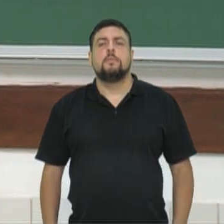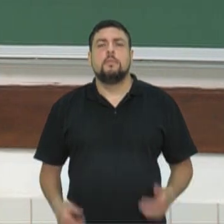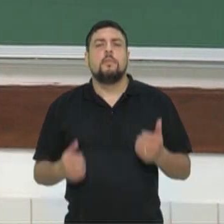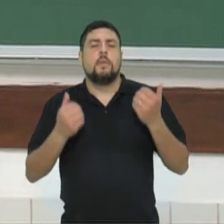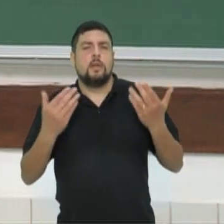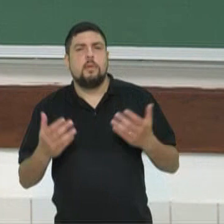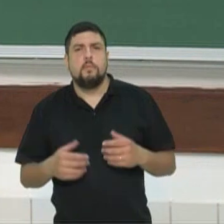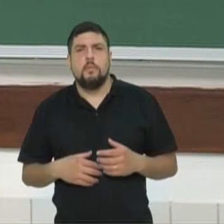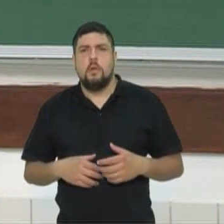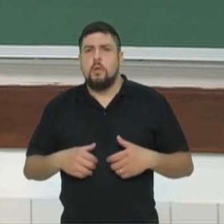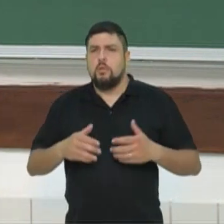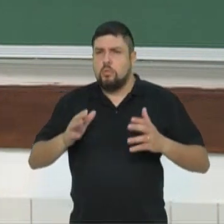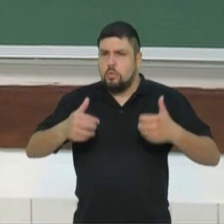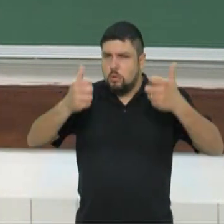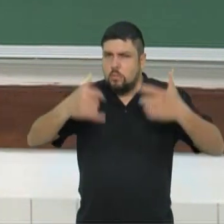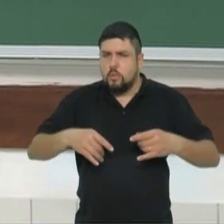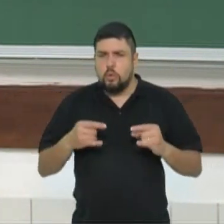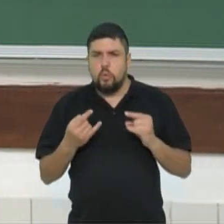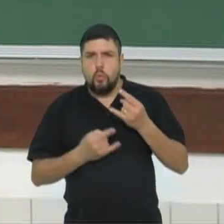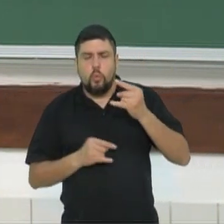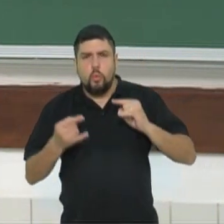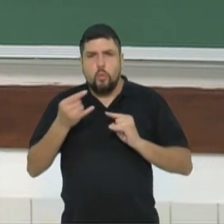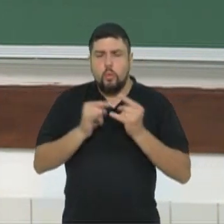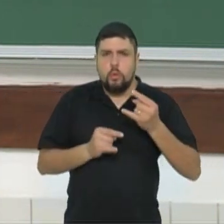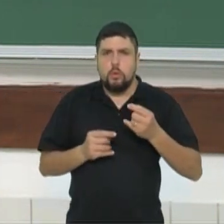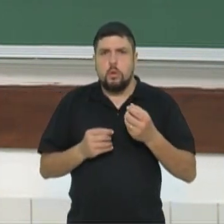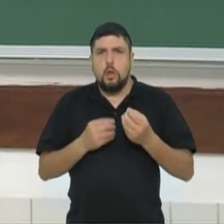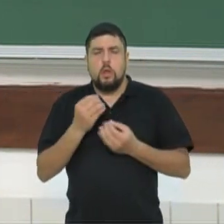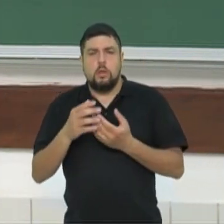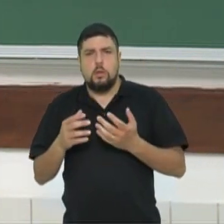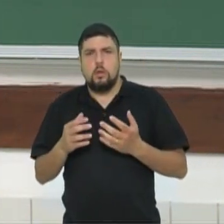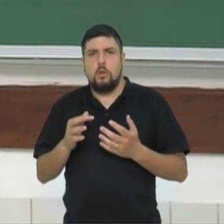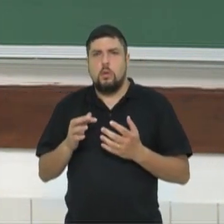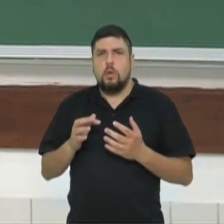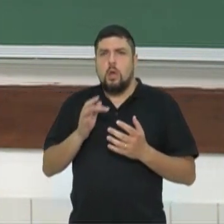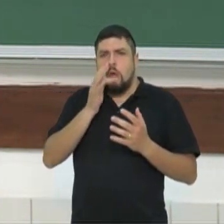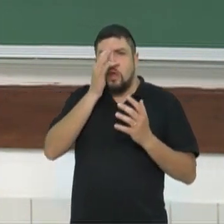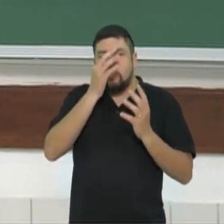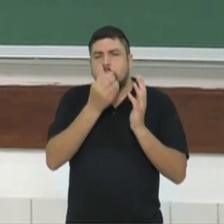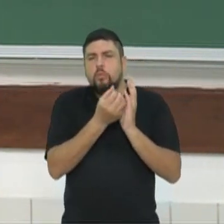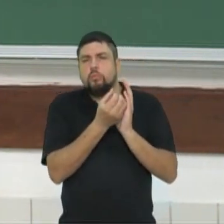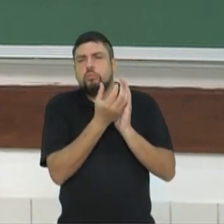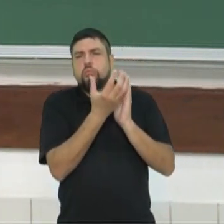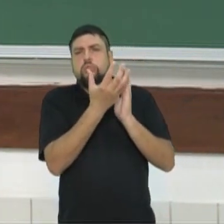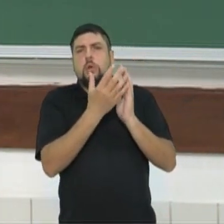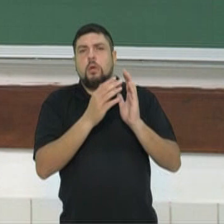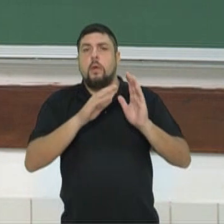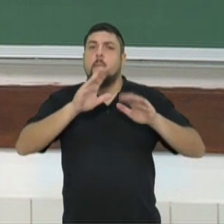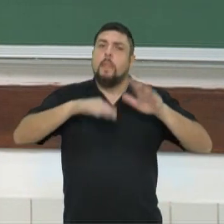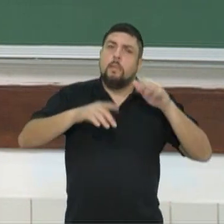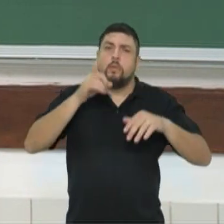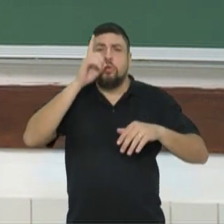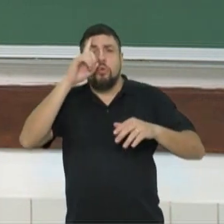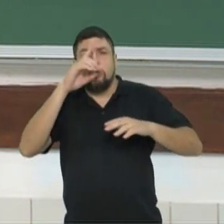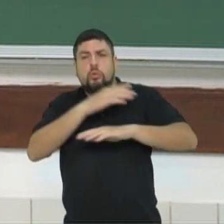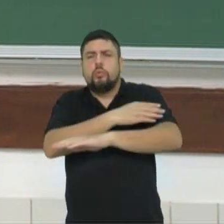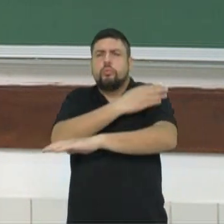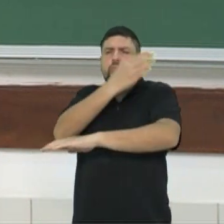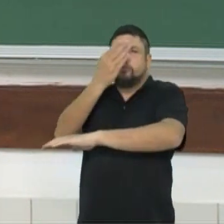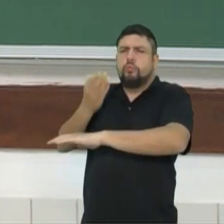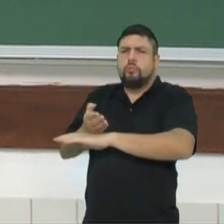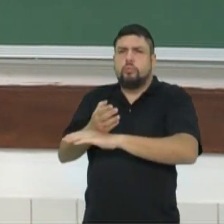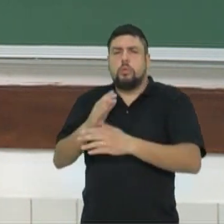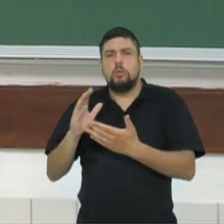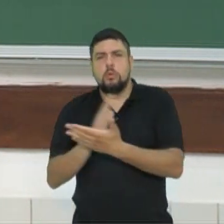Pessoal, falamos aí sobre os hormônios. A questão da floração, ela é um pouco desconhecida. Sabemos que depende do comprimento do dia, cada planta responde de uma